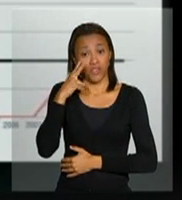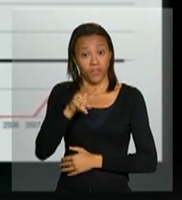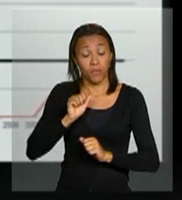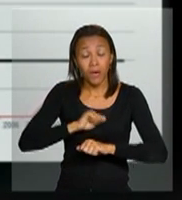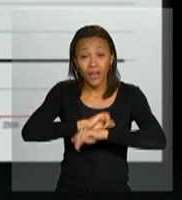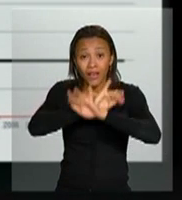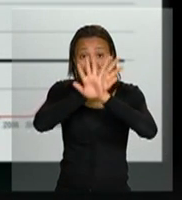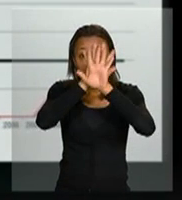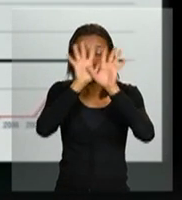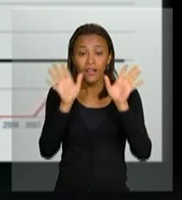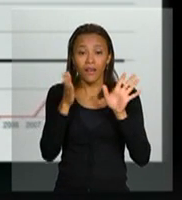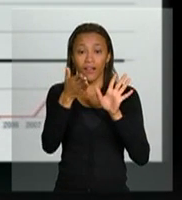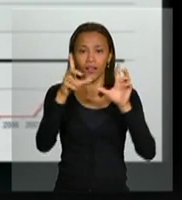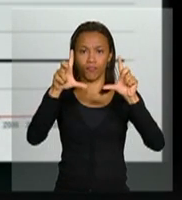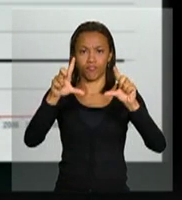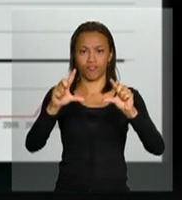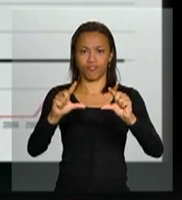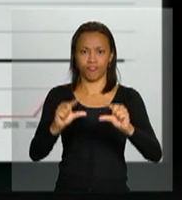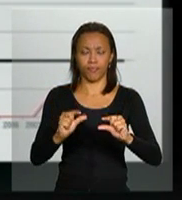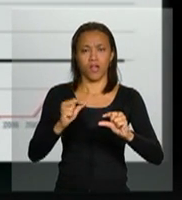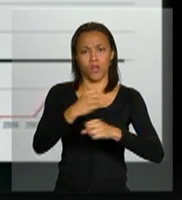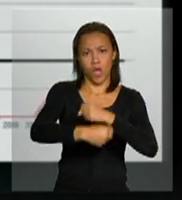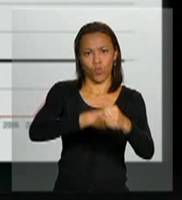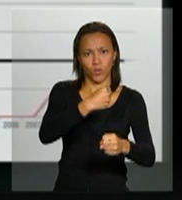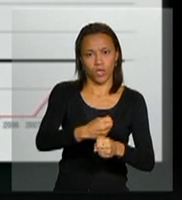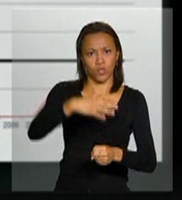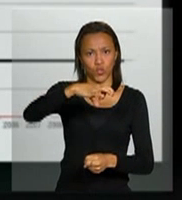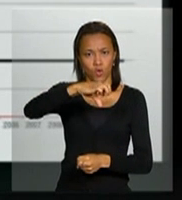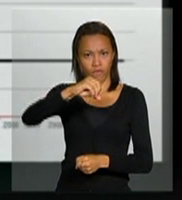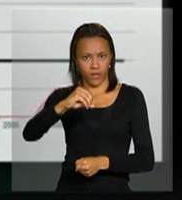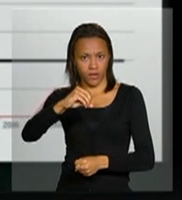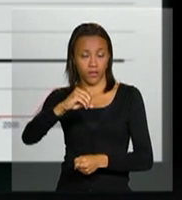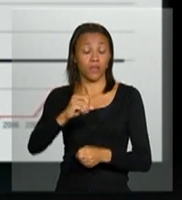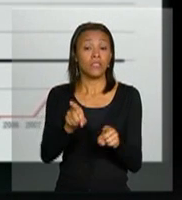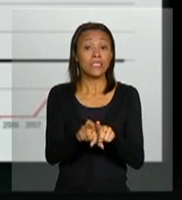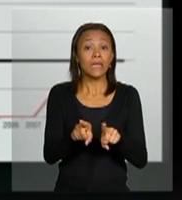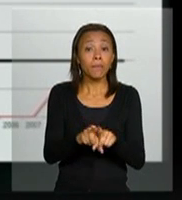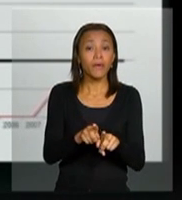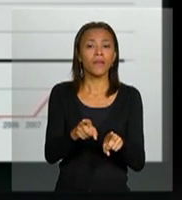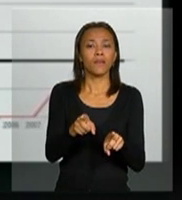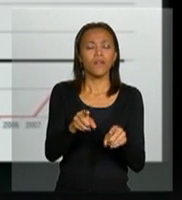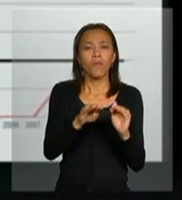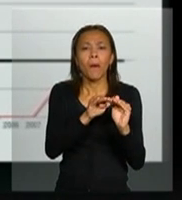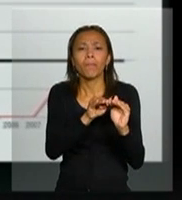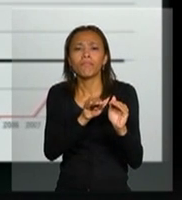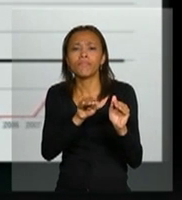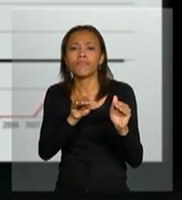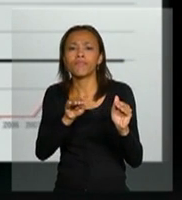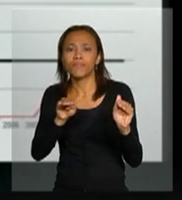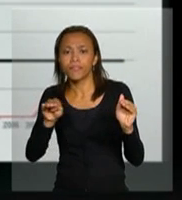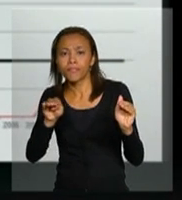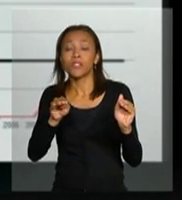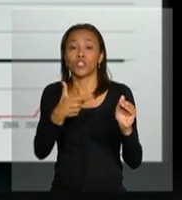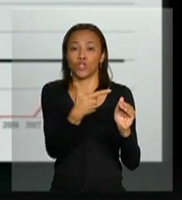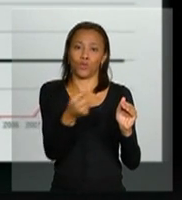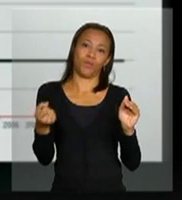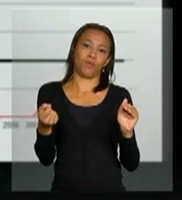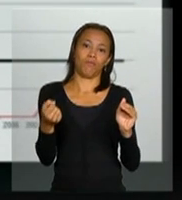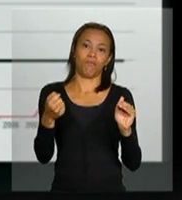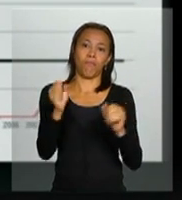redução a partir dos anos 90 e uma certa estabilização a partir de 2000.